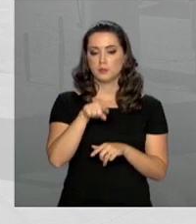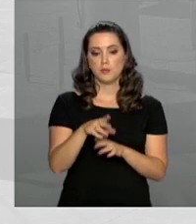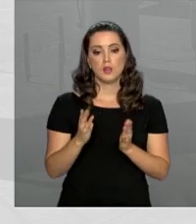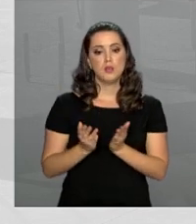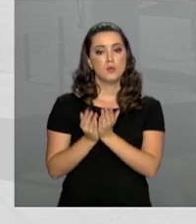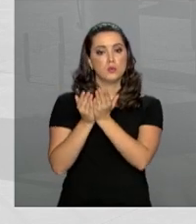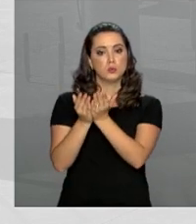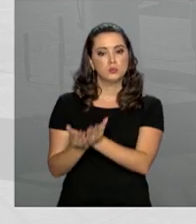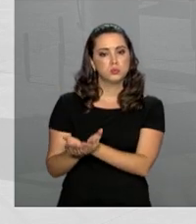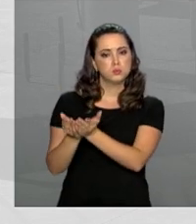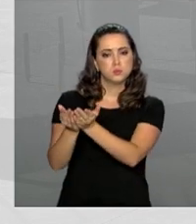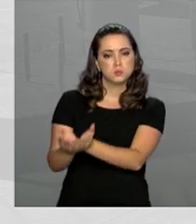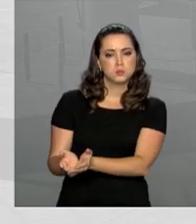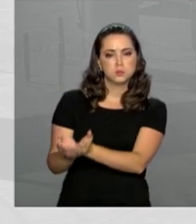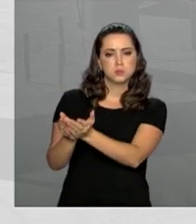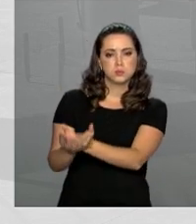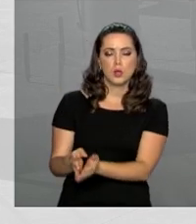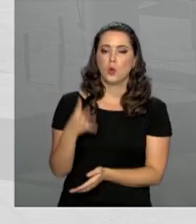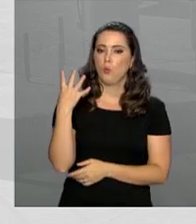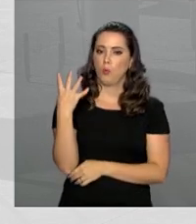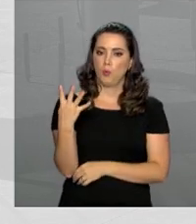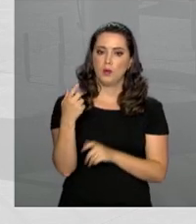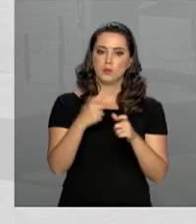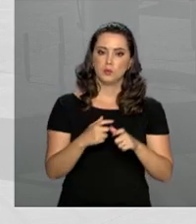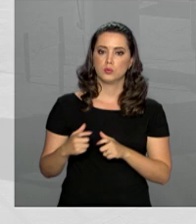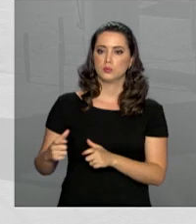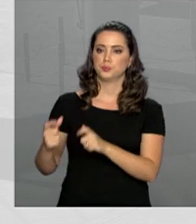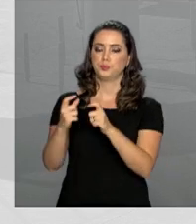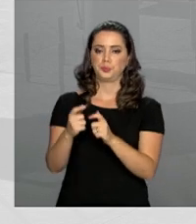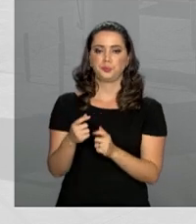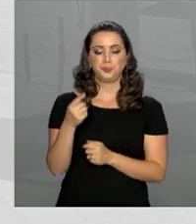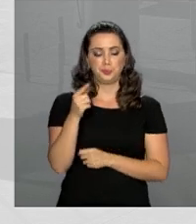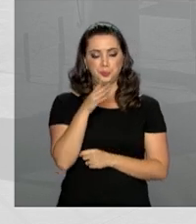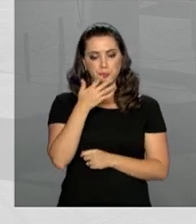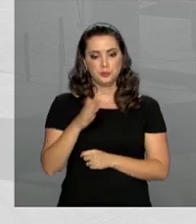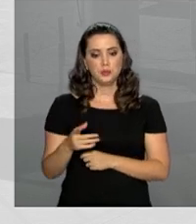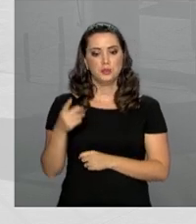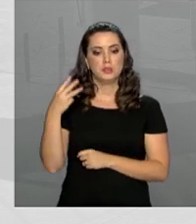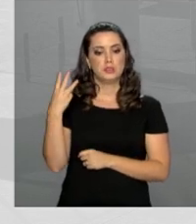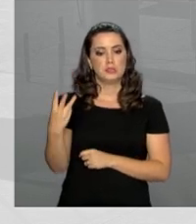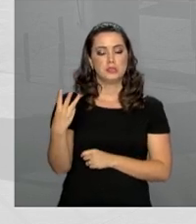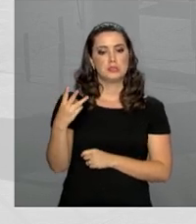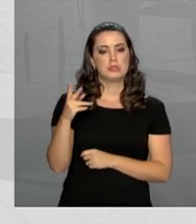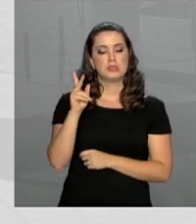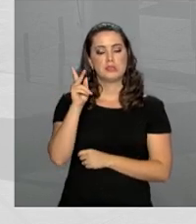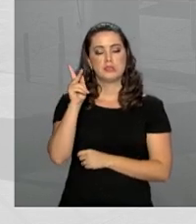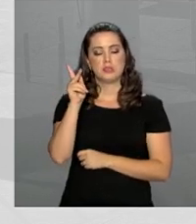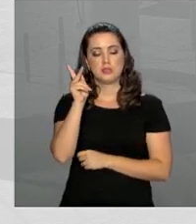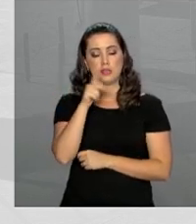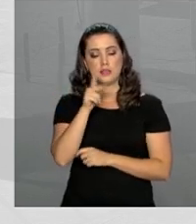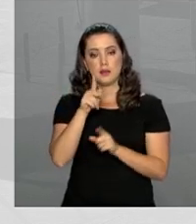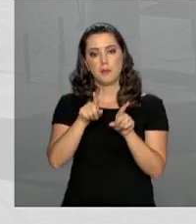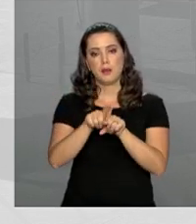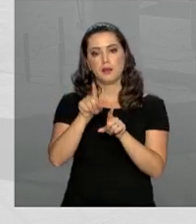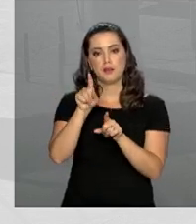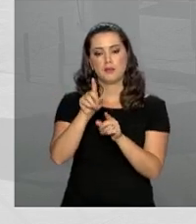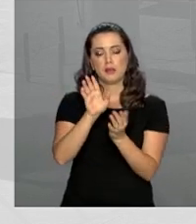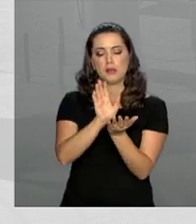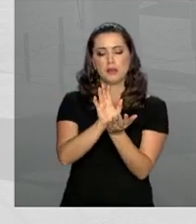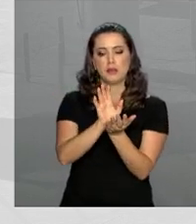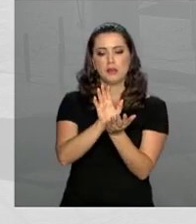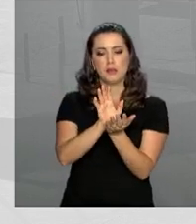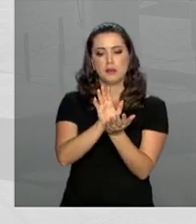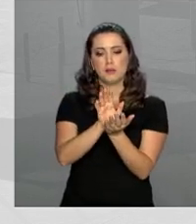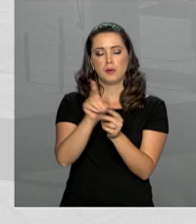portos, serão arrendados quatro terminais. Três deles em Cabedelo, na Paraíba, e um em Vitória, no